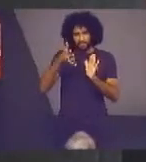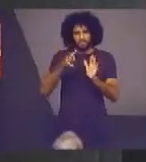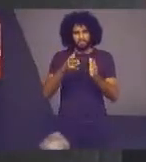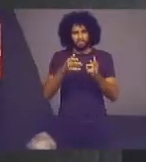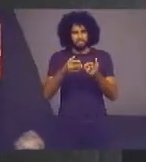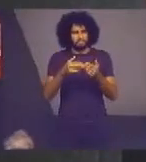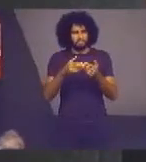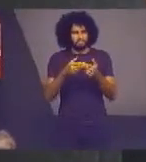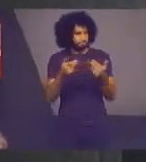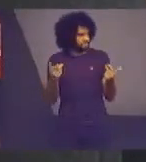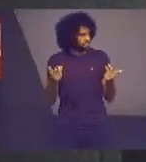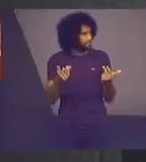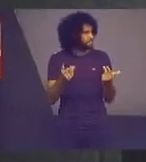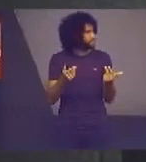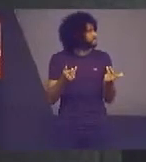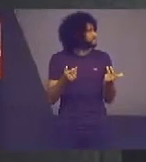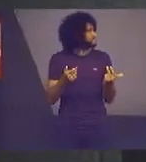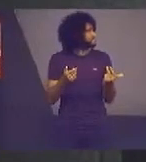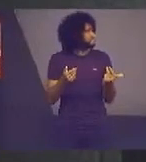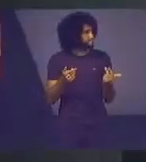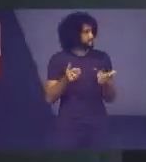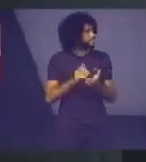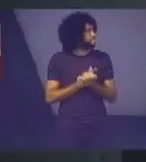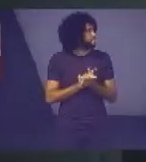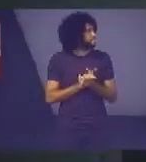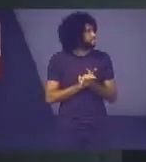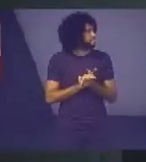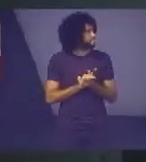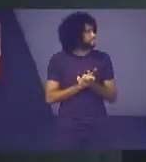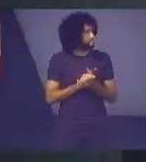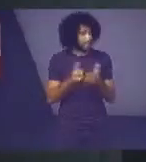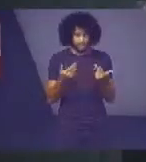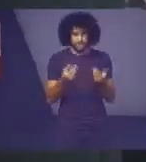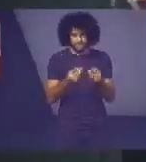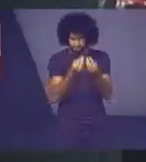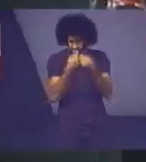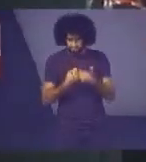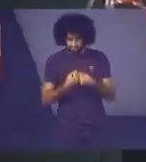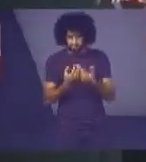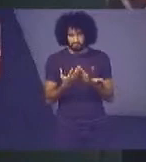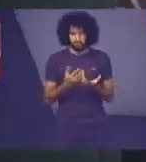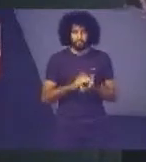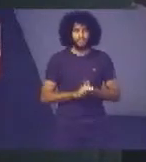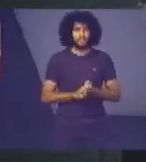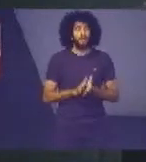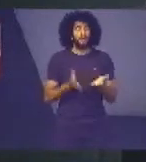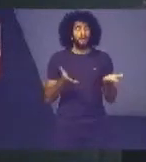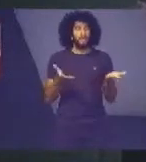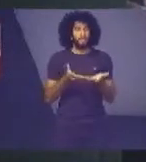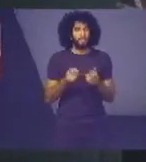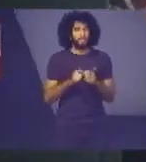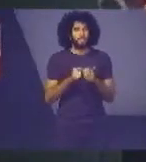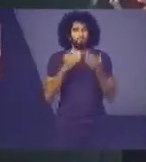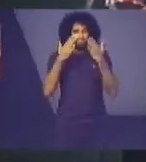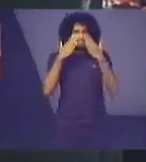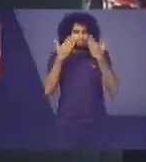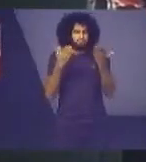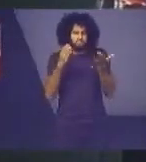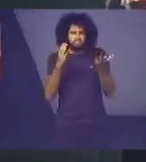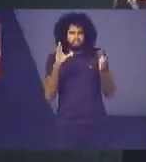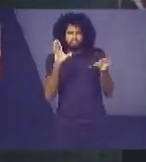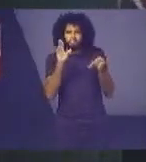destinada Vou fazer aqui uma breve apresentação